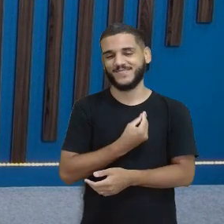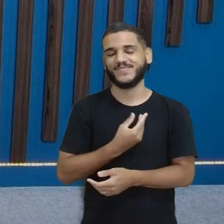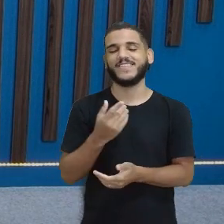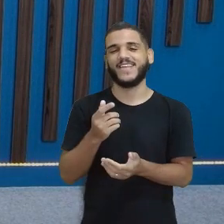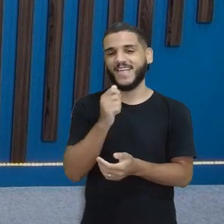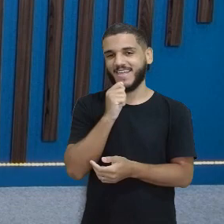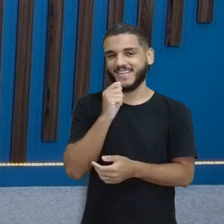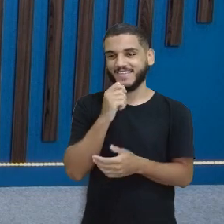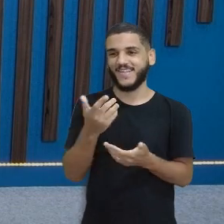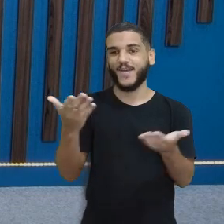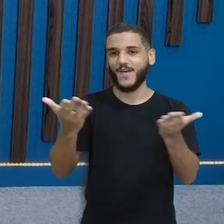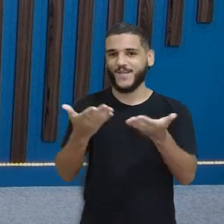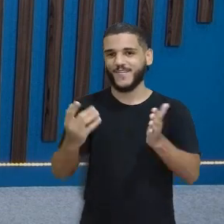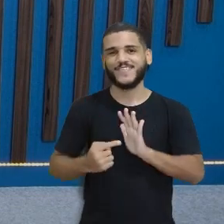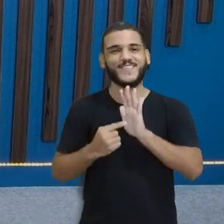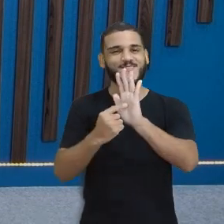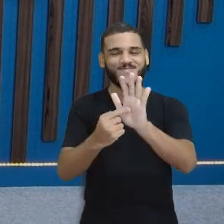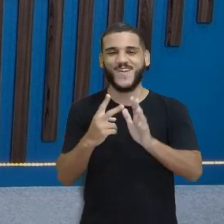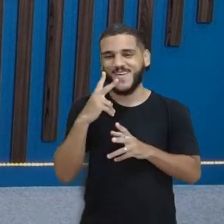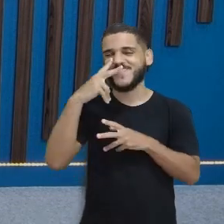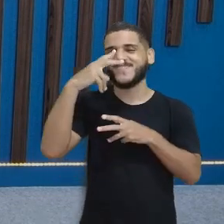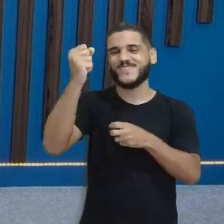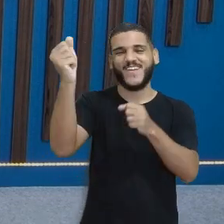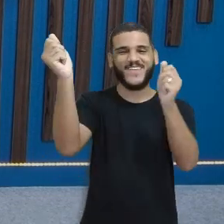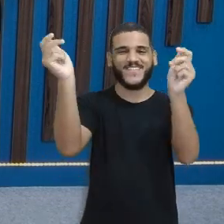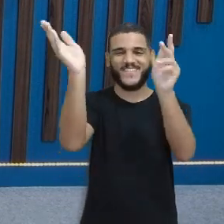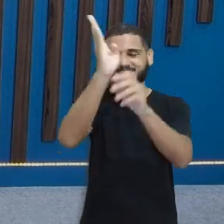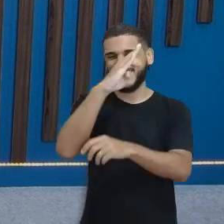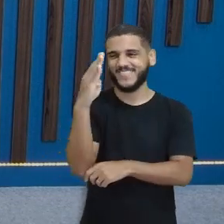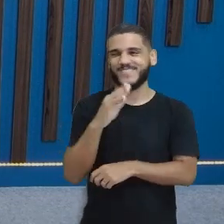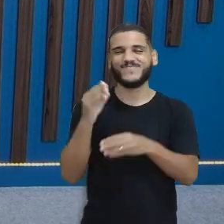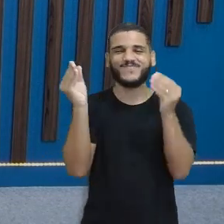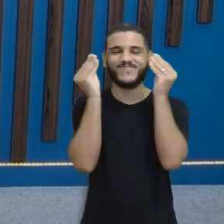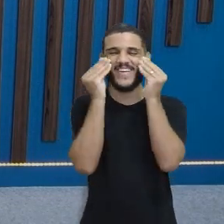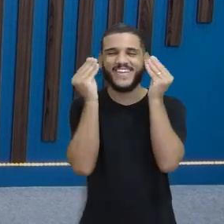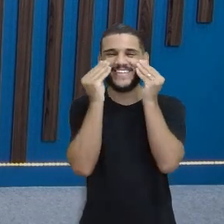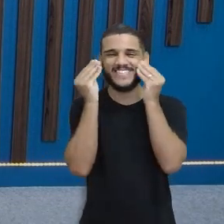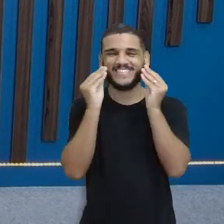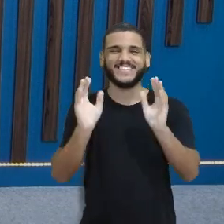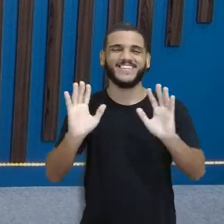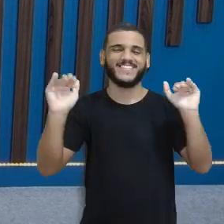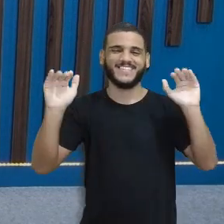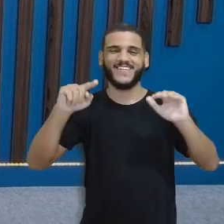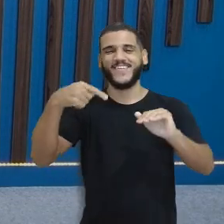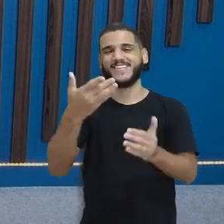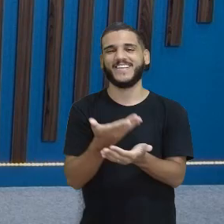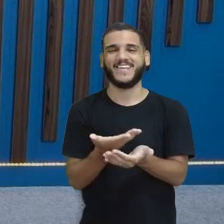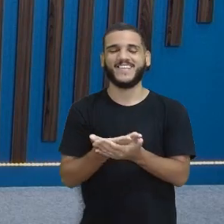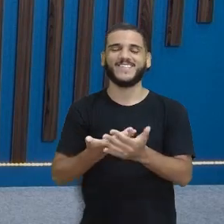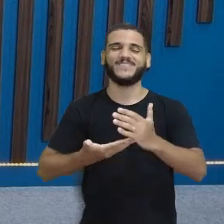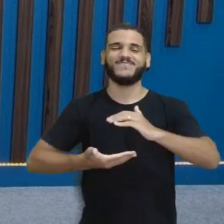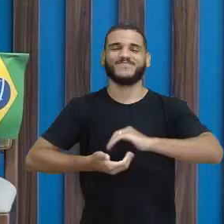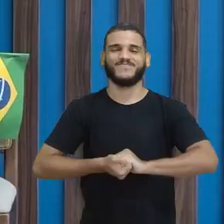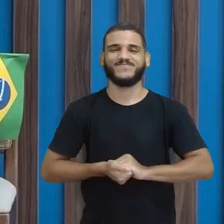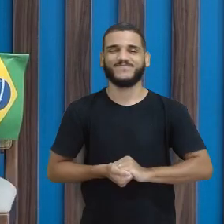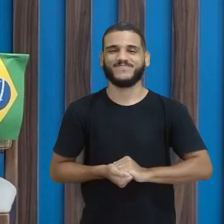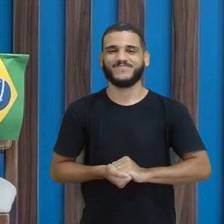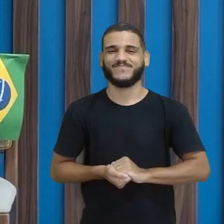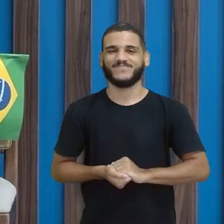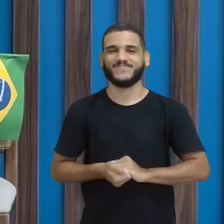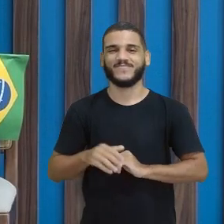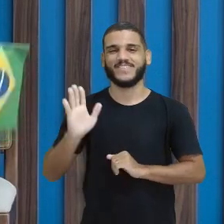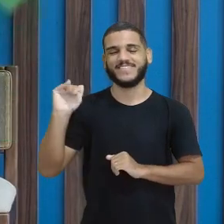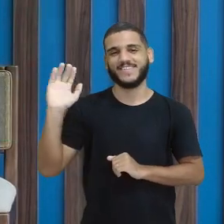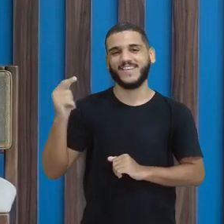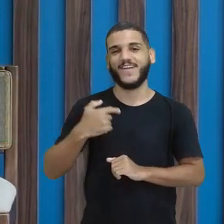E hoje Mostra a tua força Brasil Beijo no coração E até a próxima aula Tchau Vamos